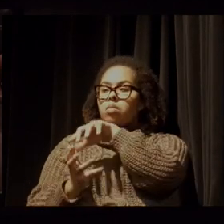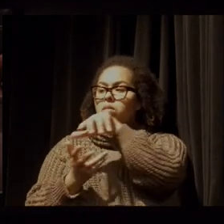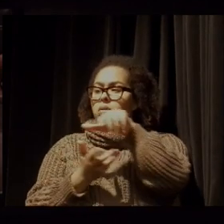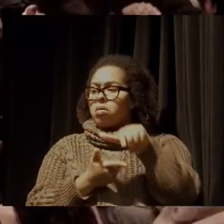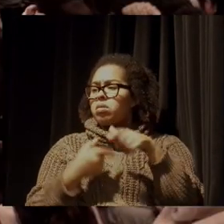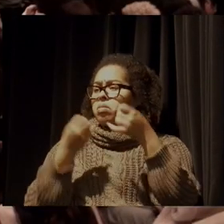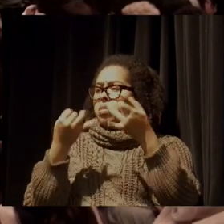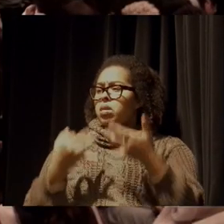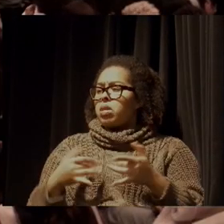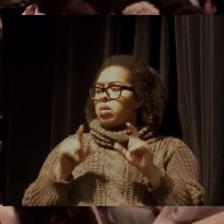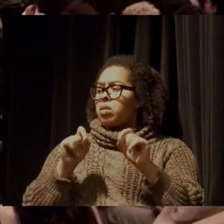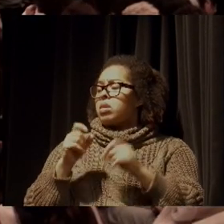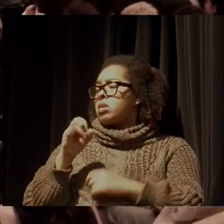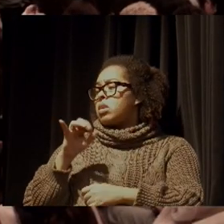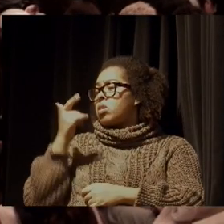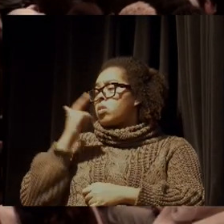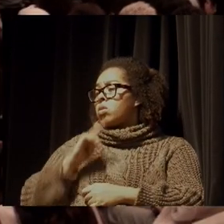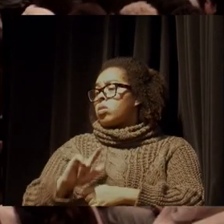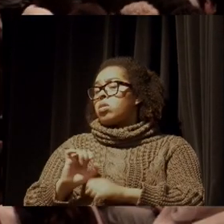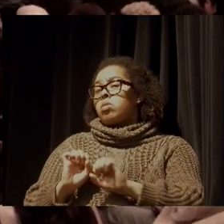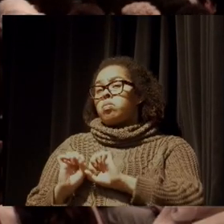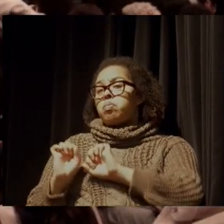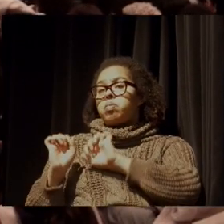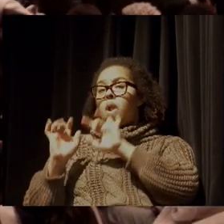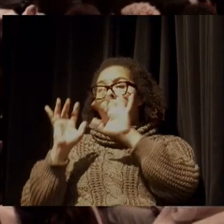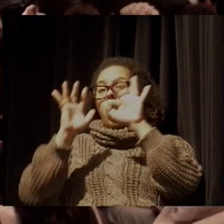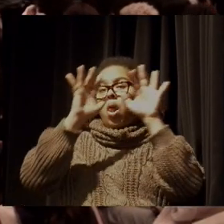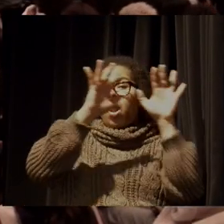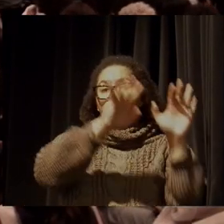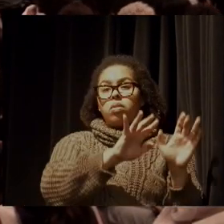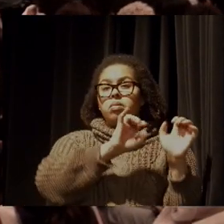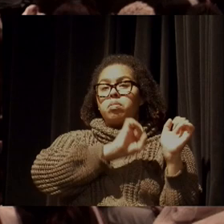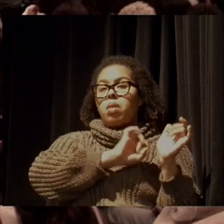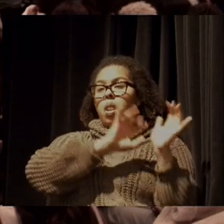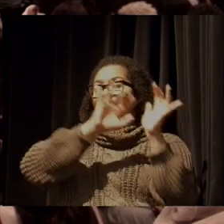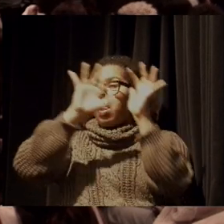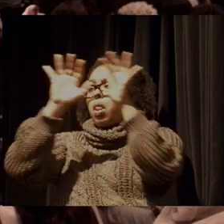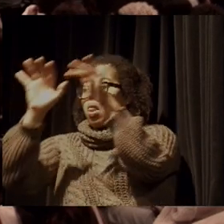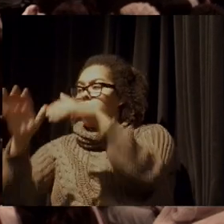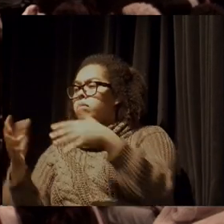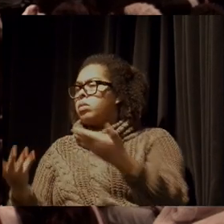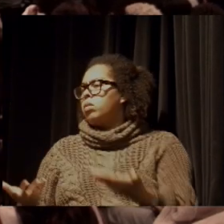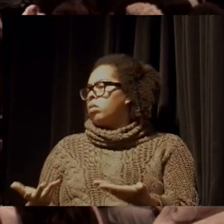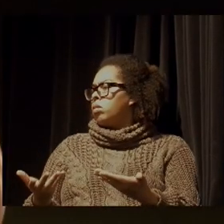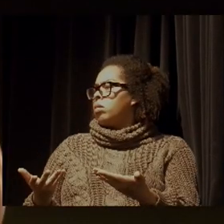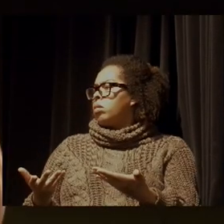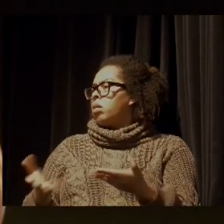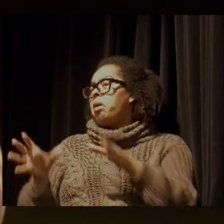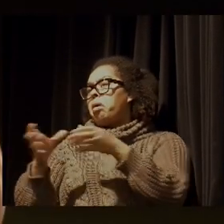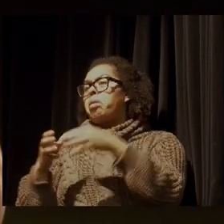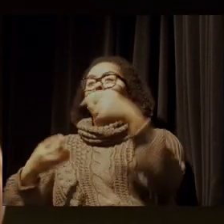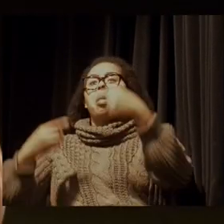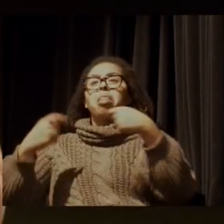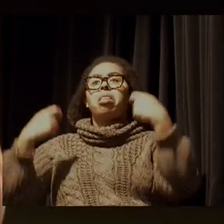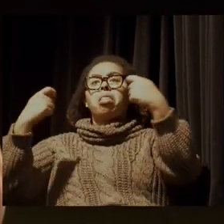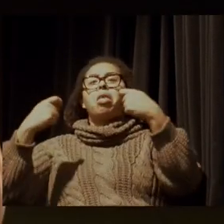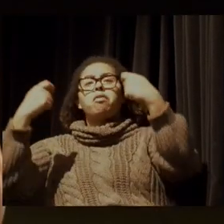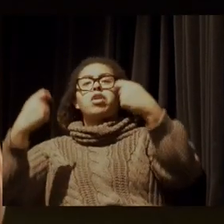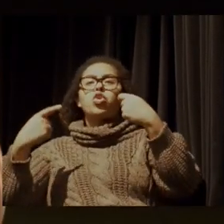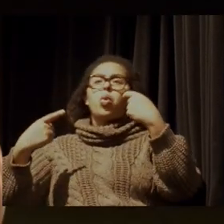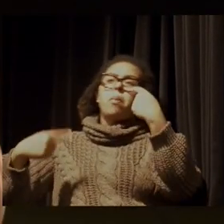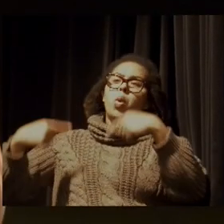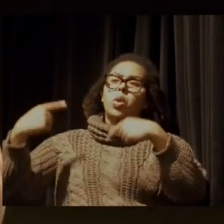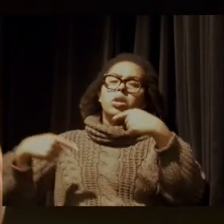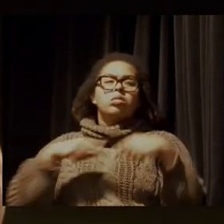Porque se consegue colocar tanta gente para o partido A ou para o B, por que não colocar em relação aos nossos temas?